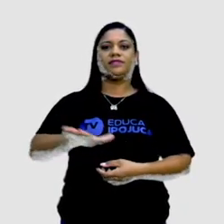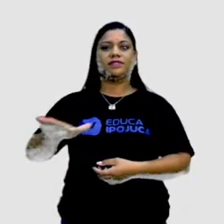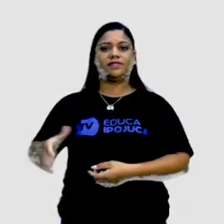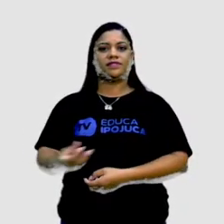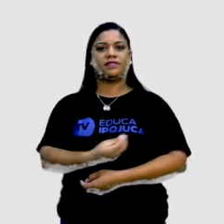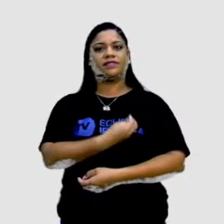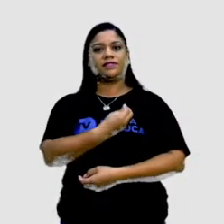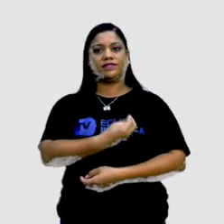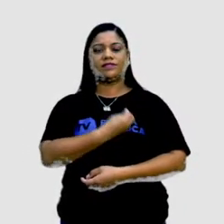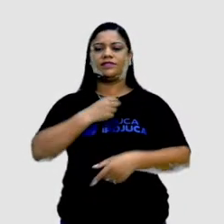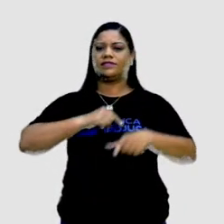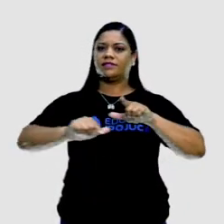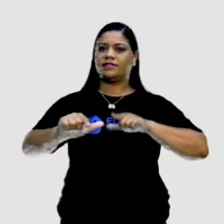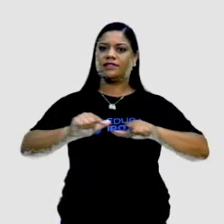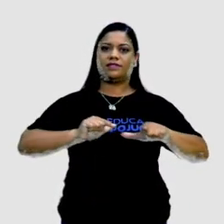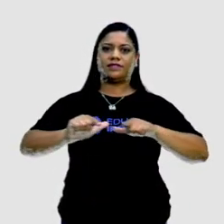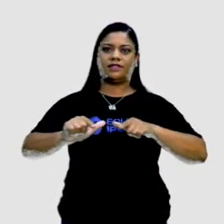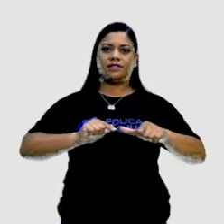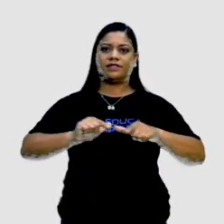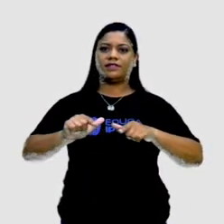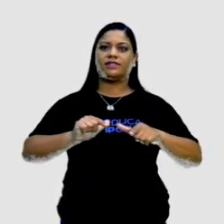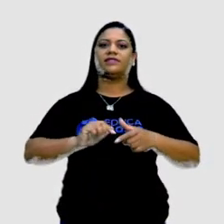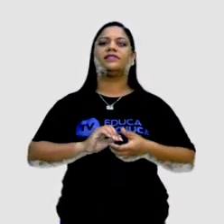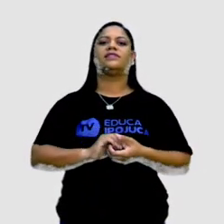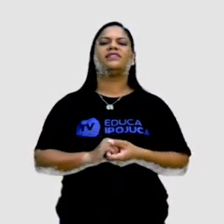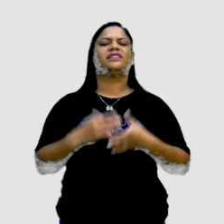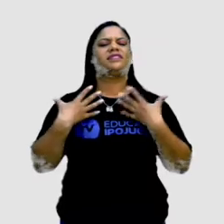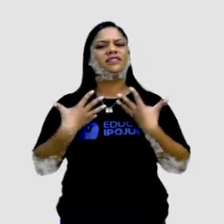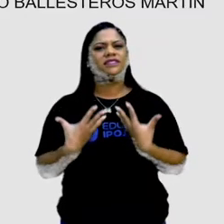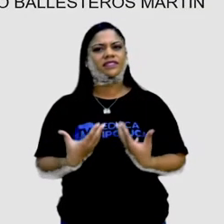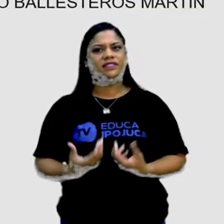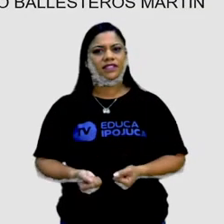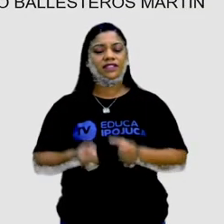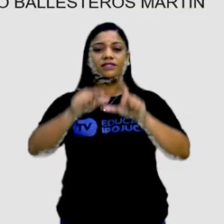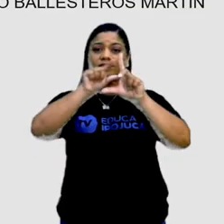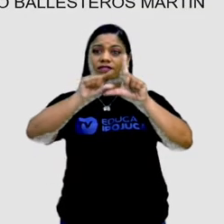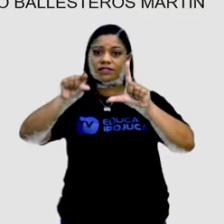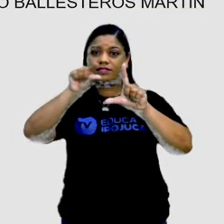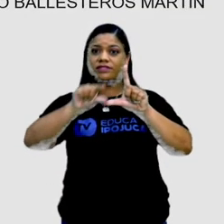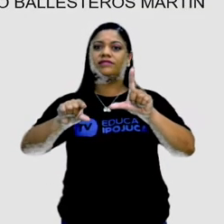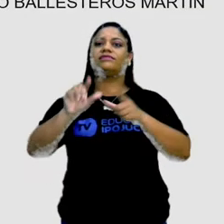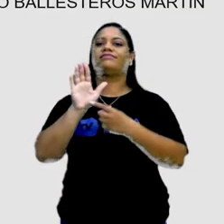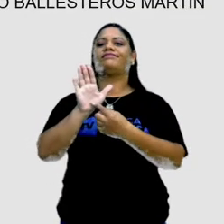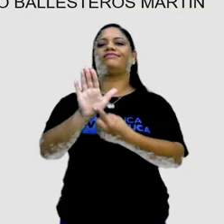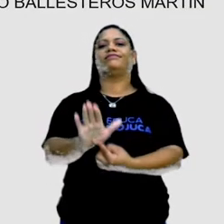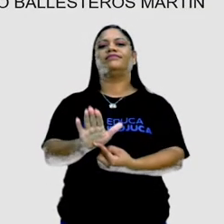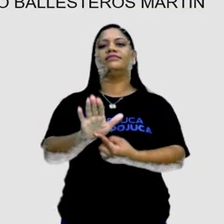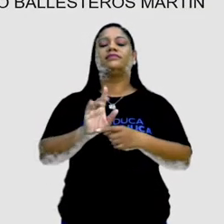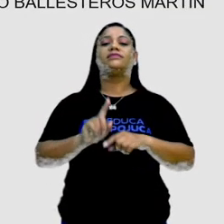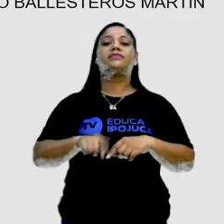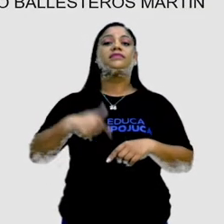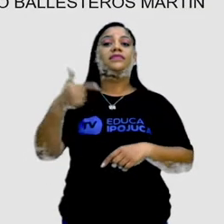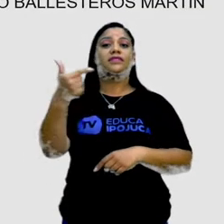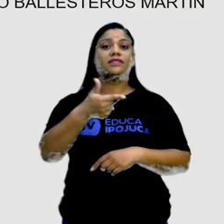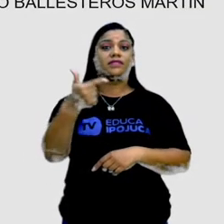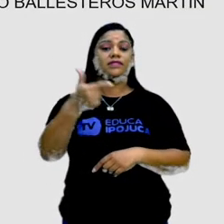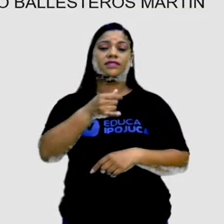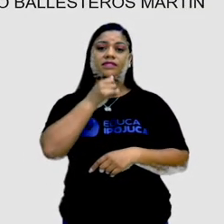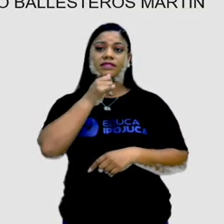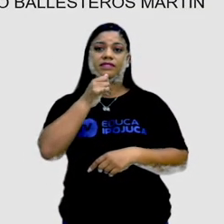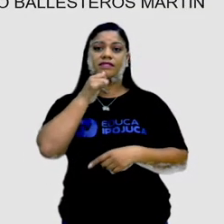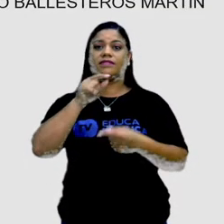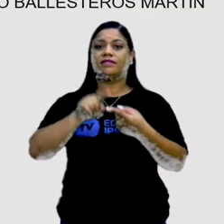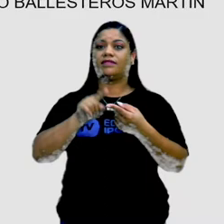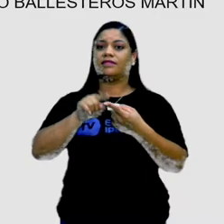vivem trabalhando, que ficam exaustas, né, e a legenda logo abaixo. E essa segunda aqui, esse segundo exemplo